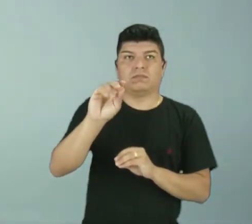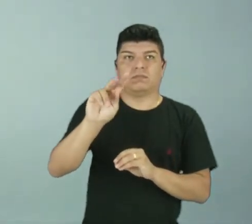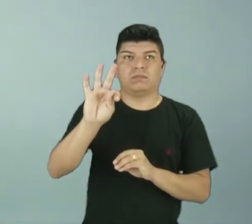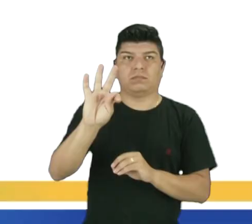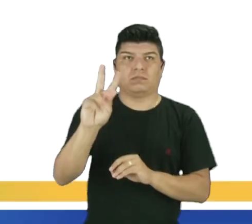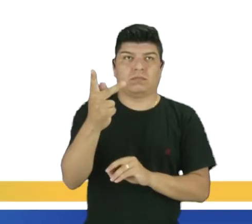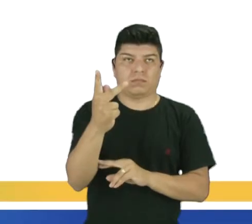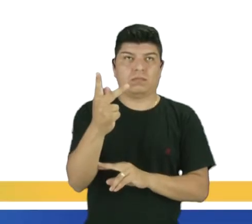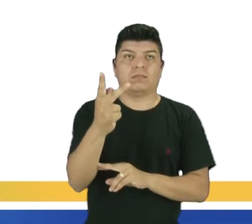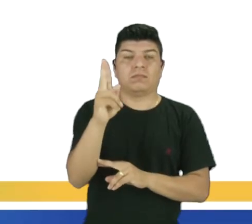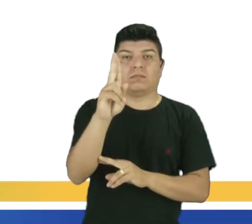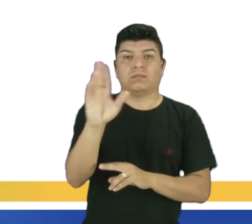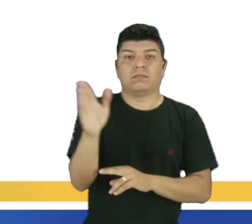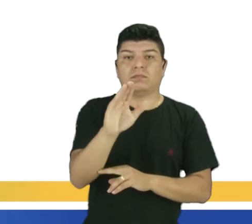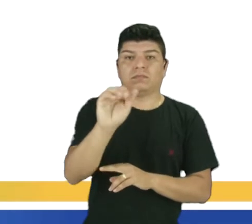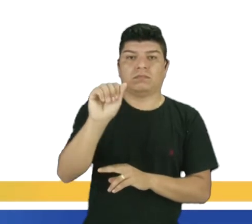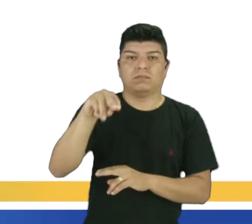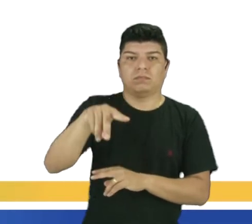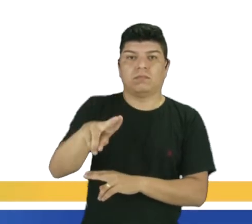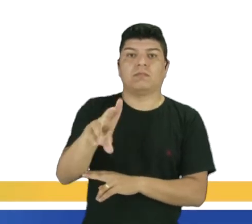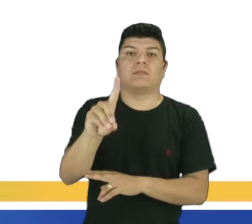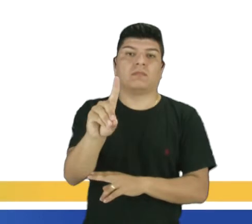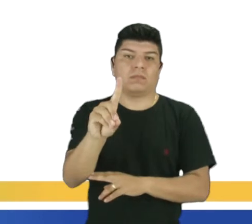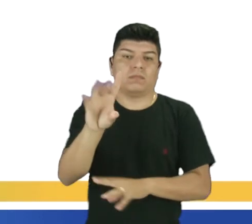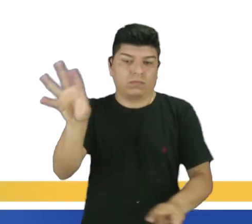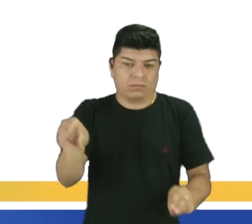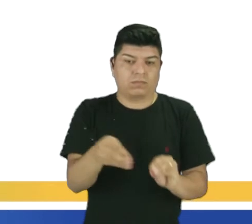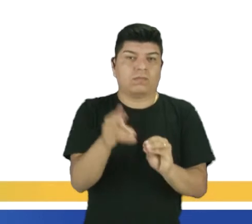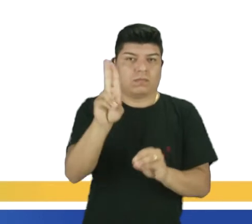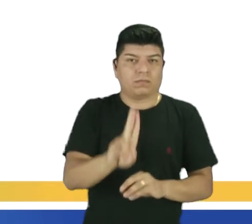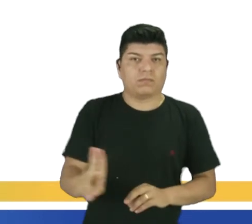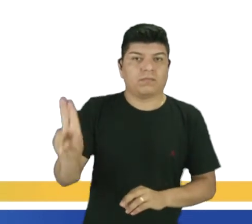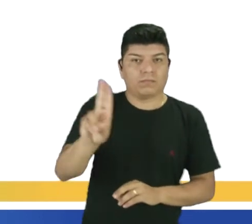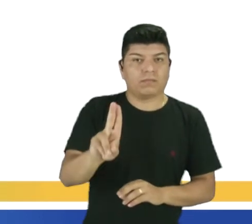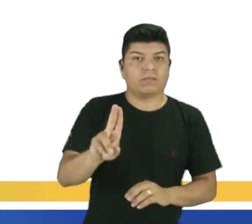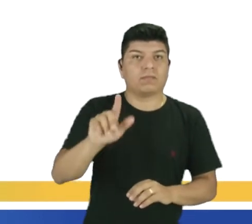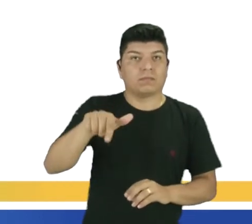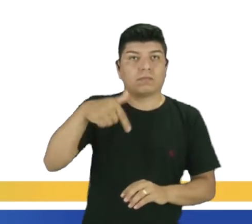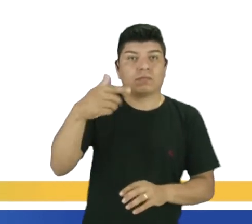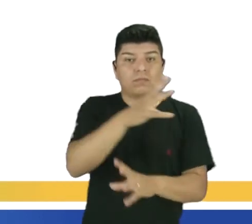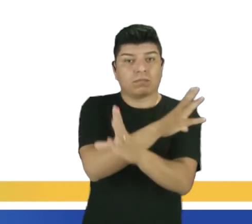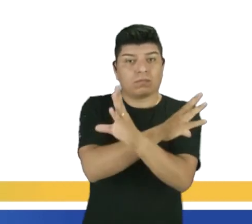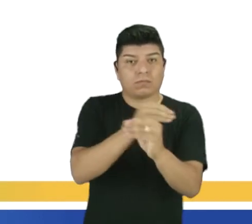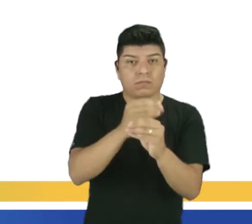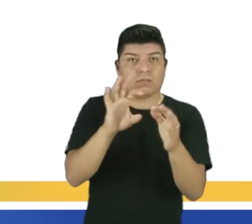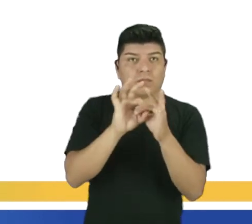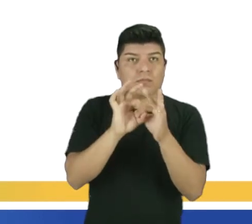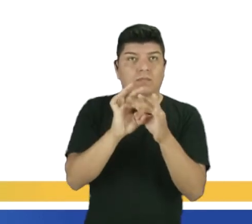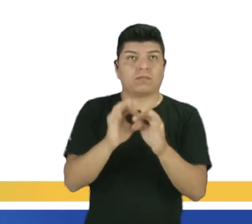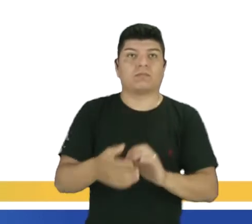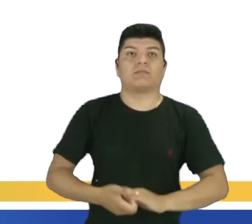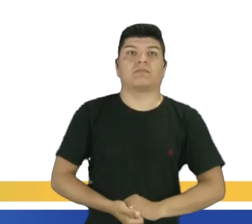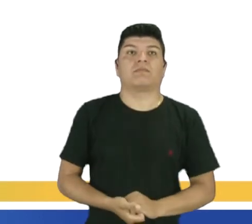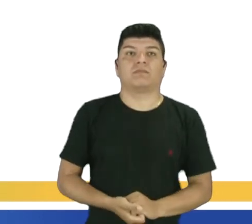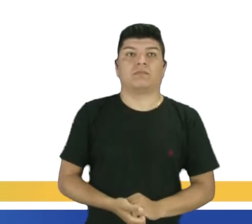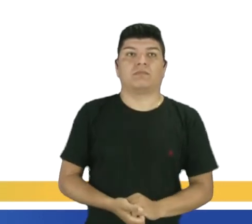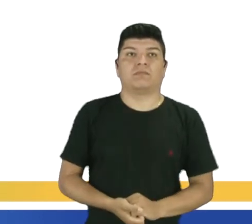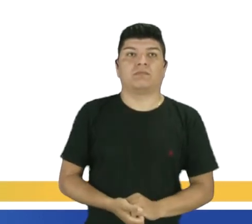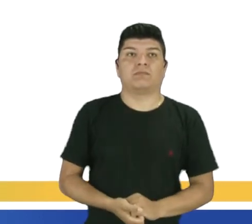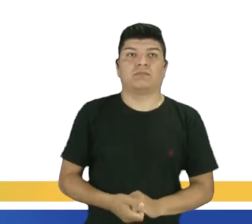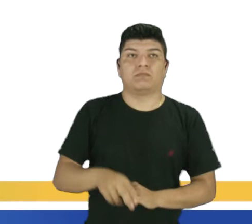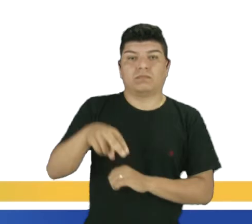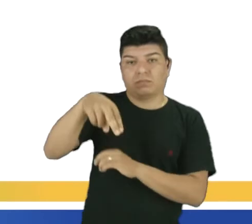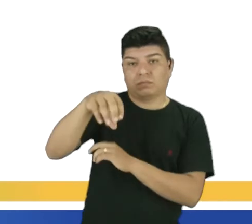é usado para fazer o complemento. Próxima conjunção correlativa. Not